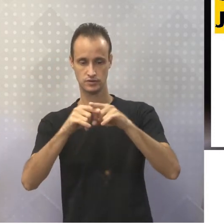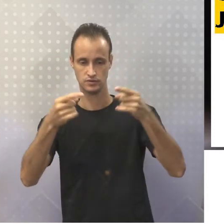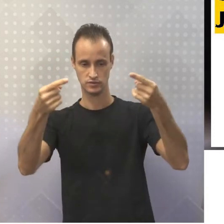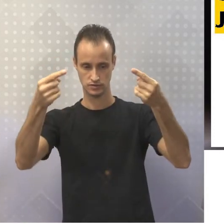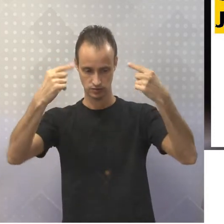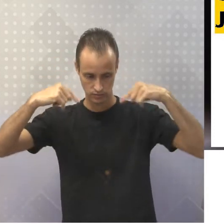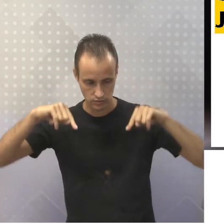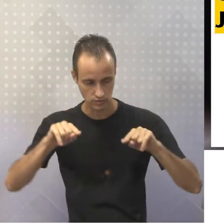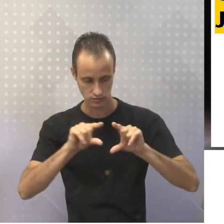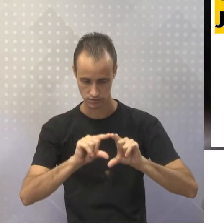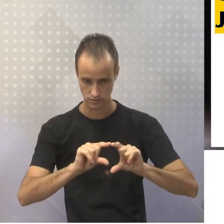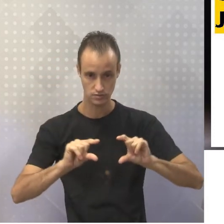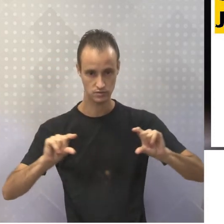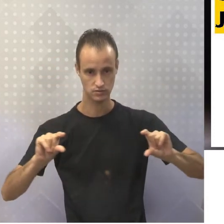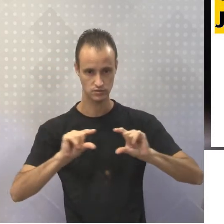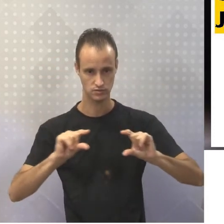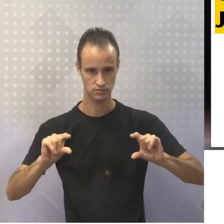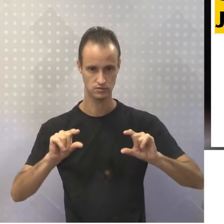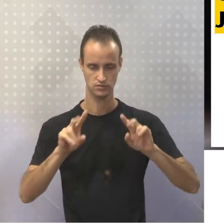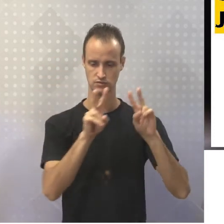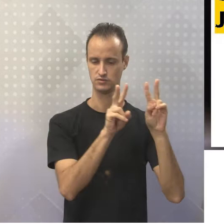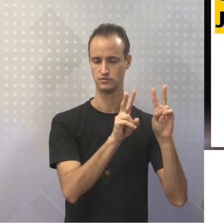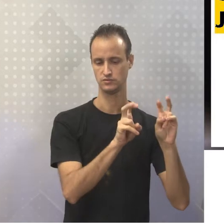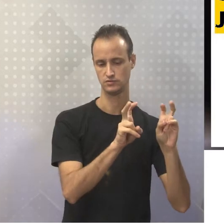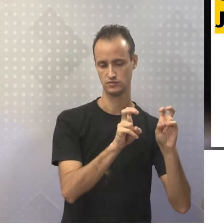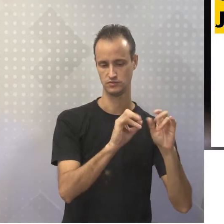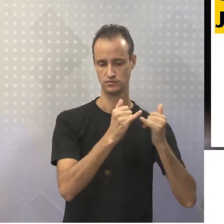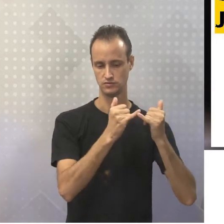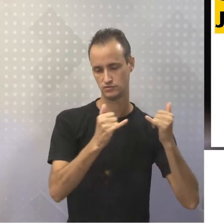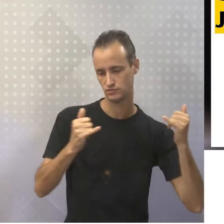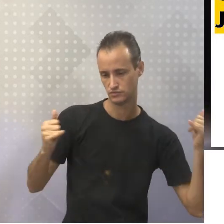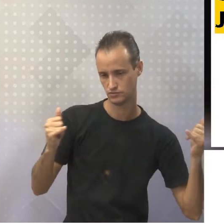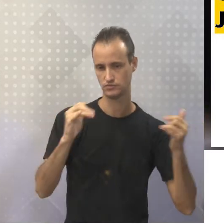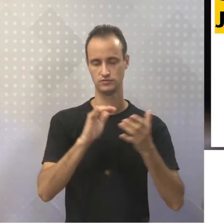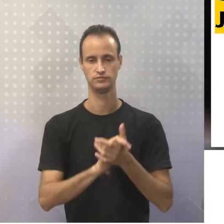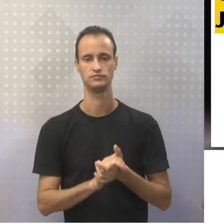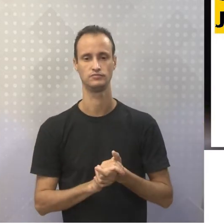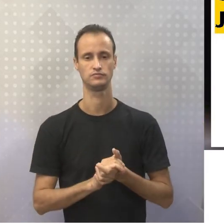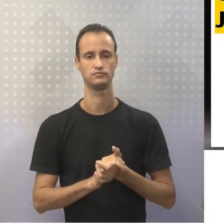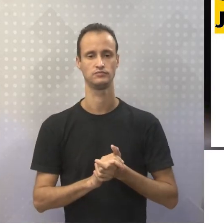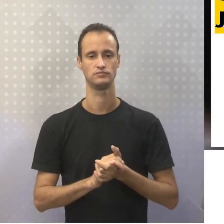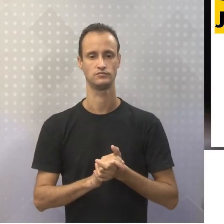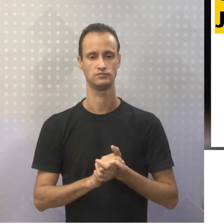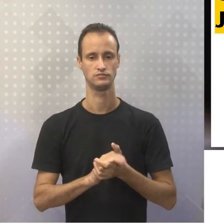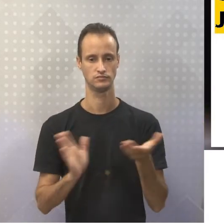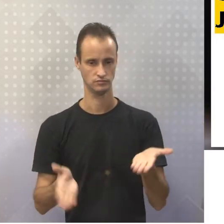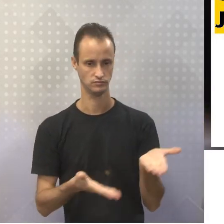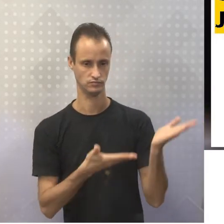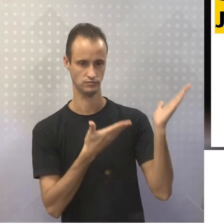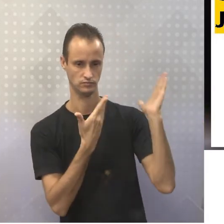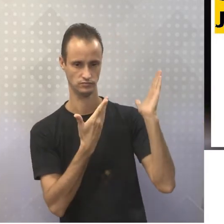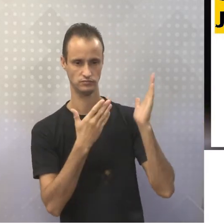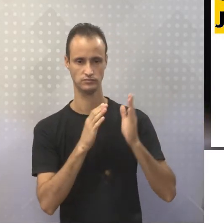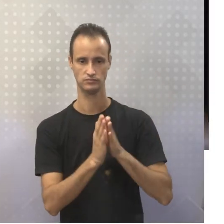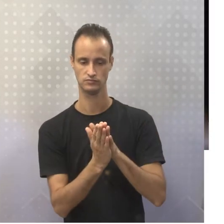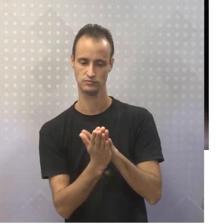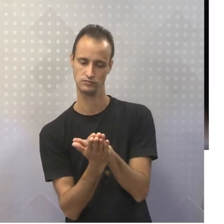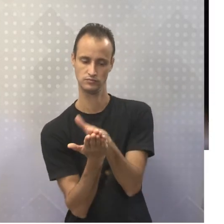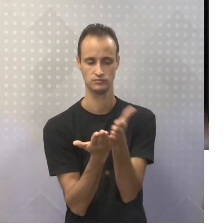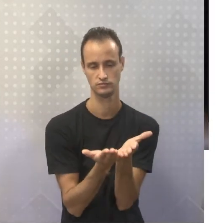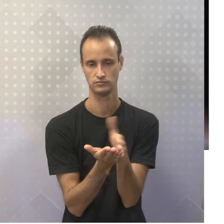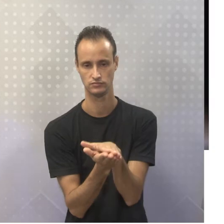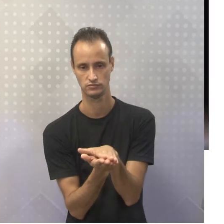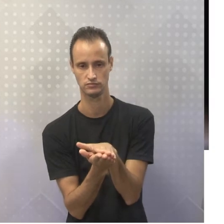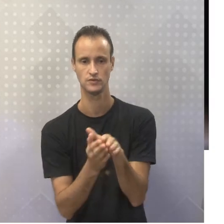Aqui, também, título auxiliar, a linha fina, enfim, a gente vai ver, aqui é só a capa. E